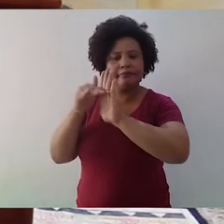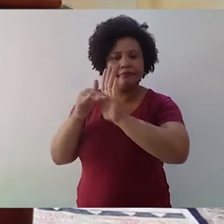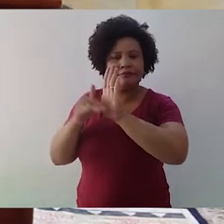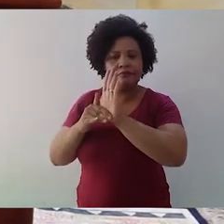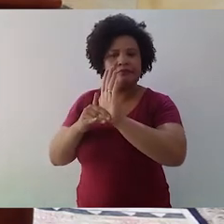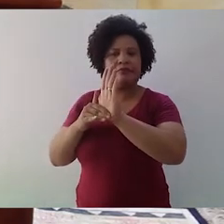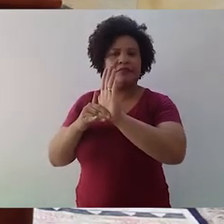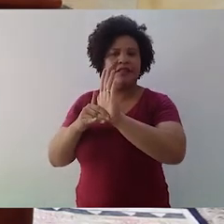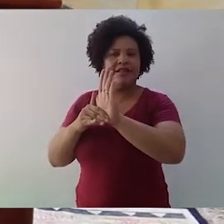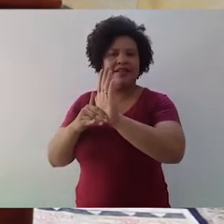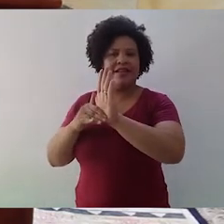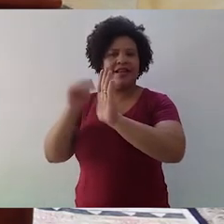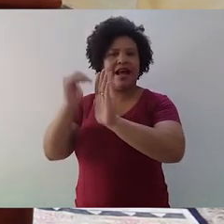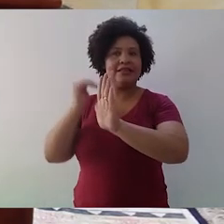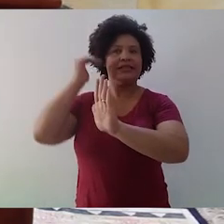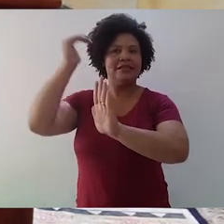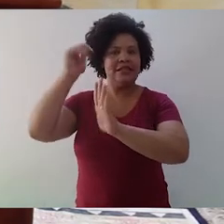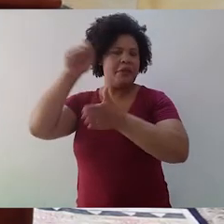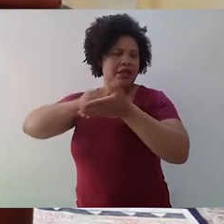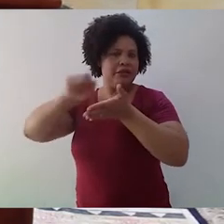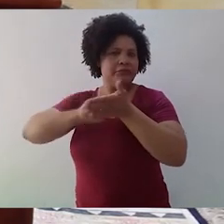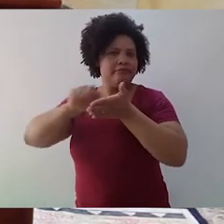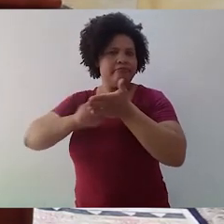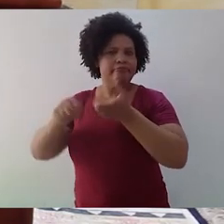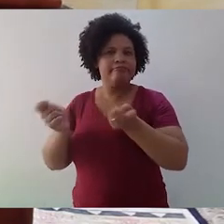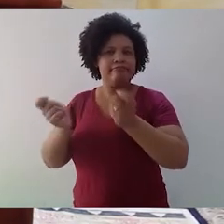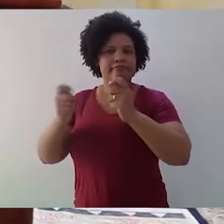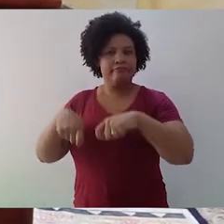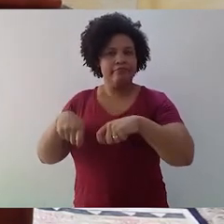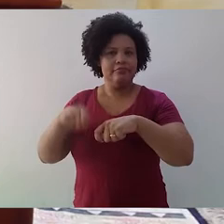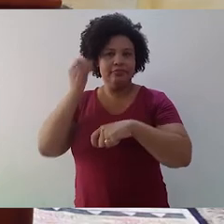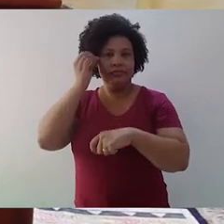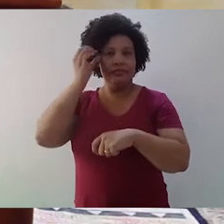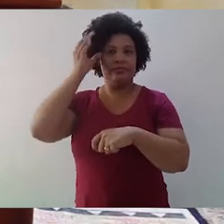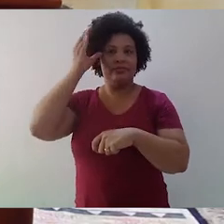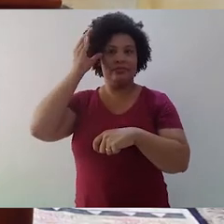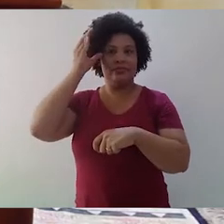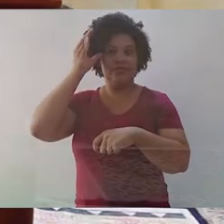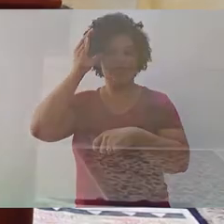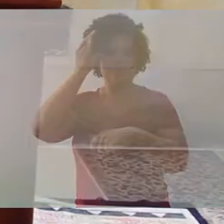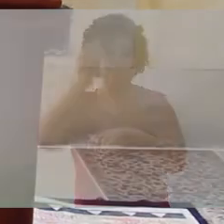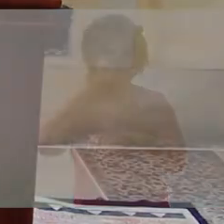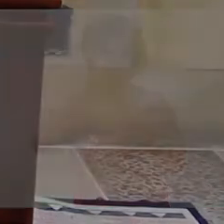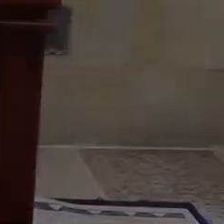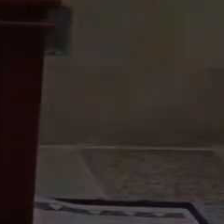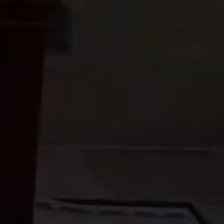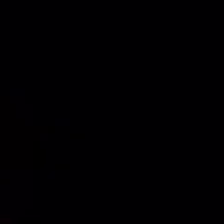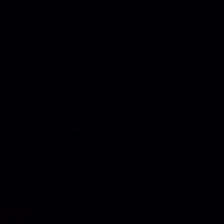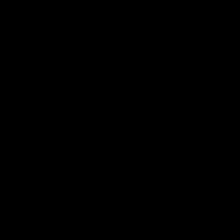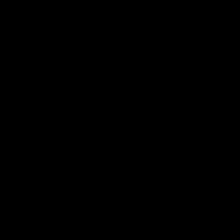prescrições mais básicas dessa técnica, ele vai poder também, com o conhecimento da retórica, escrever melhor.